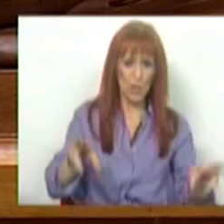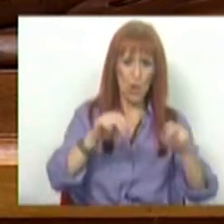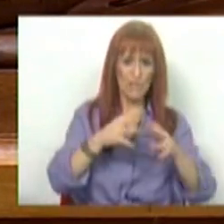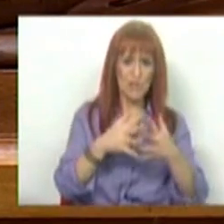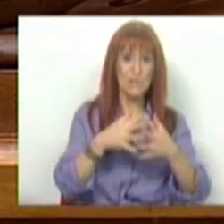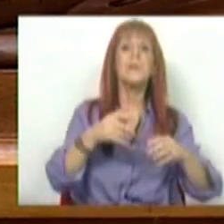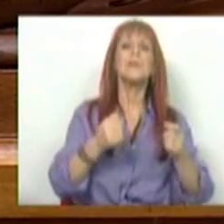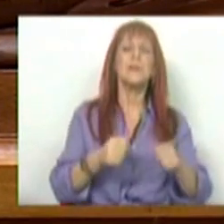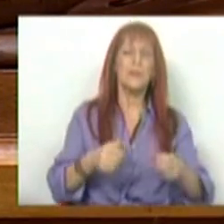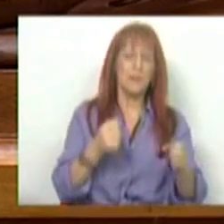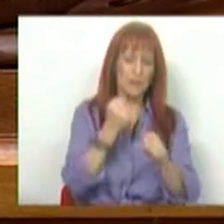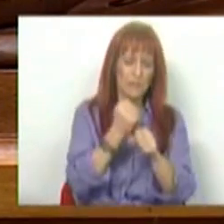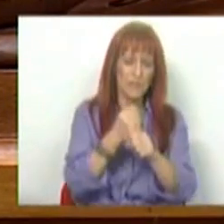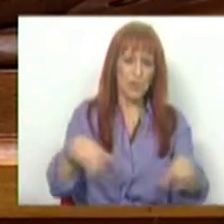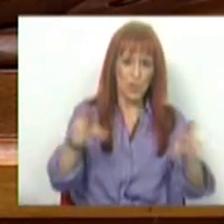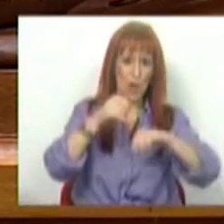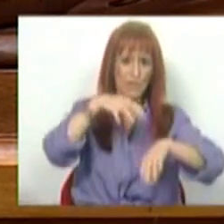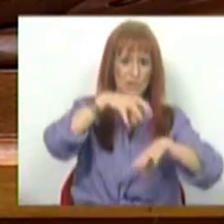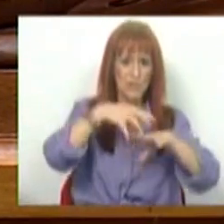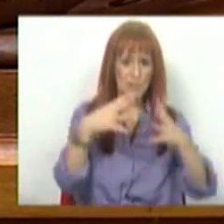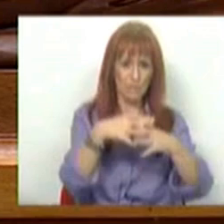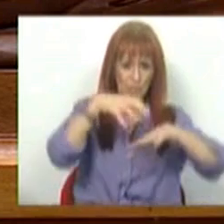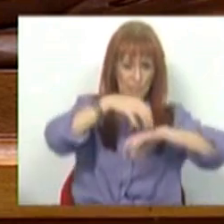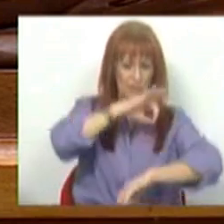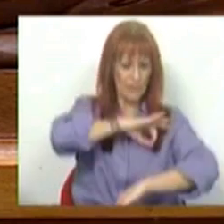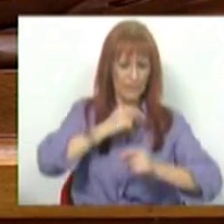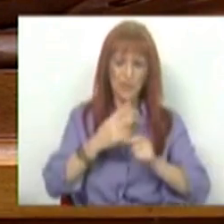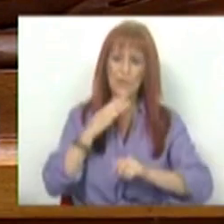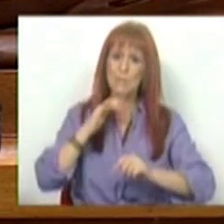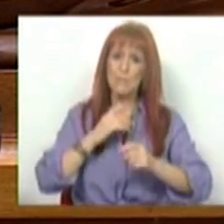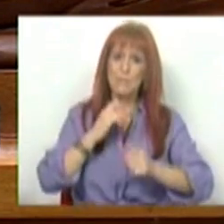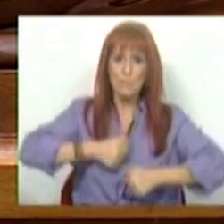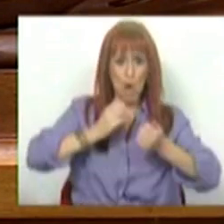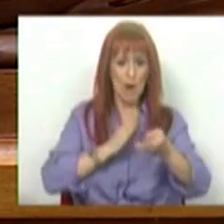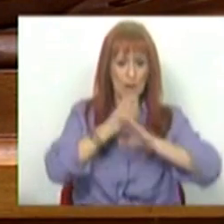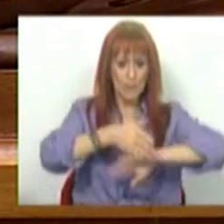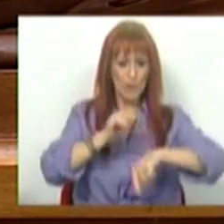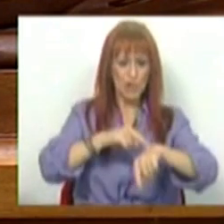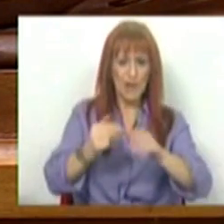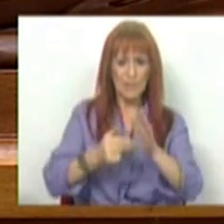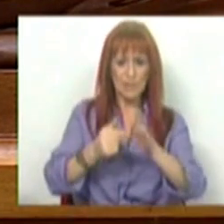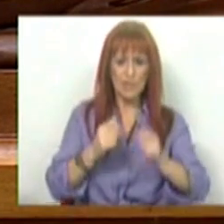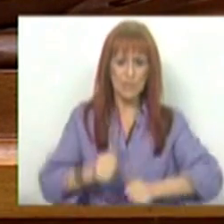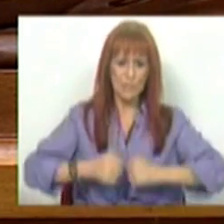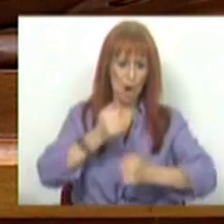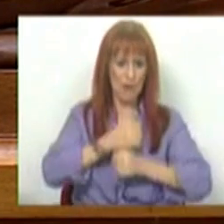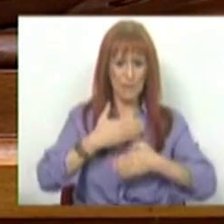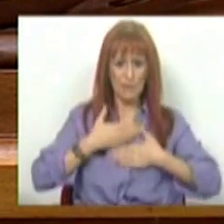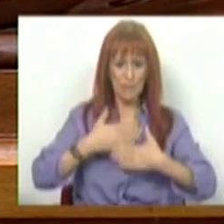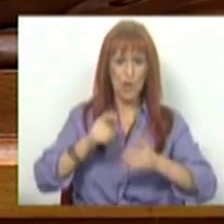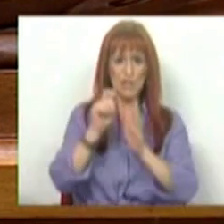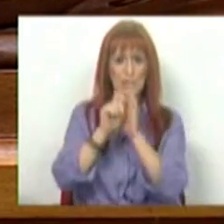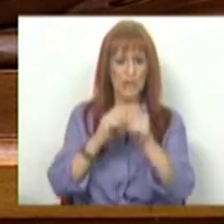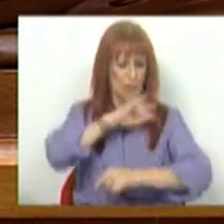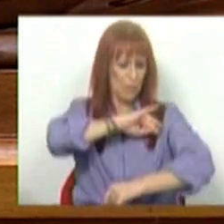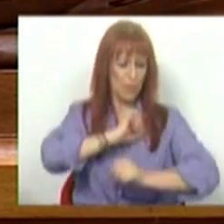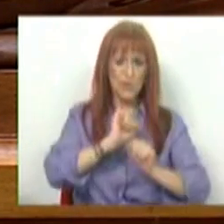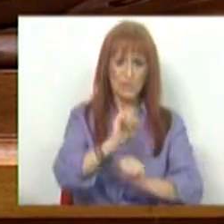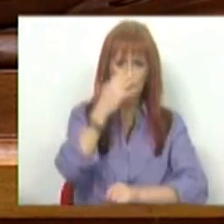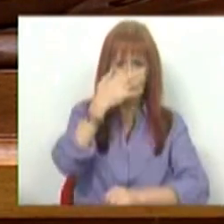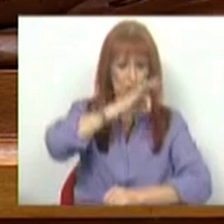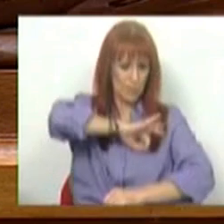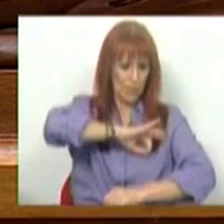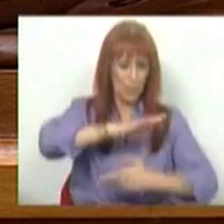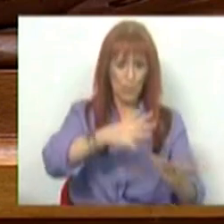infraestruturas funcionais, de melhorar a acessibilidade e os tempos de espera de melhorar as carreiras e estatuto remuneratório dos